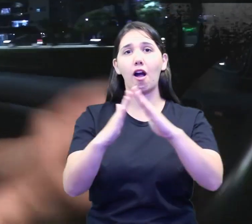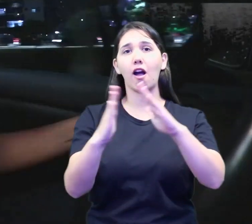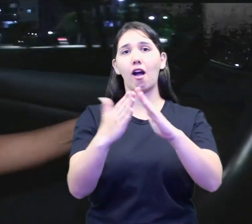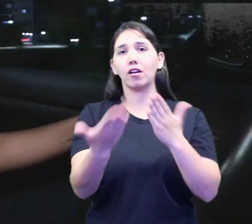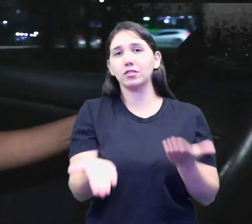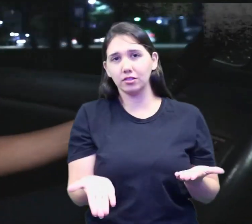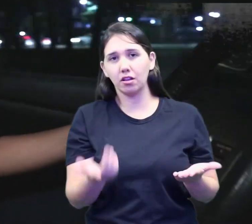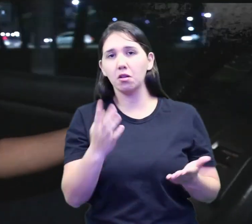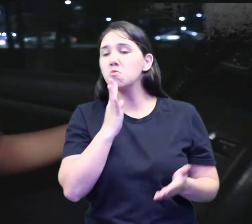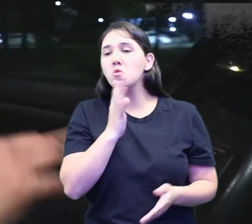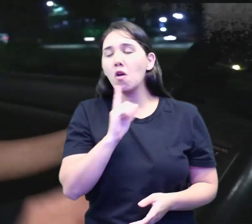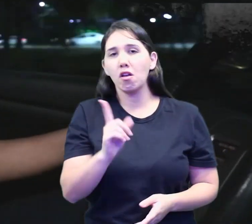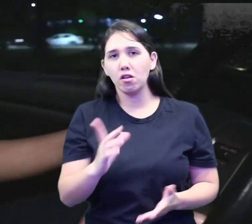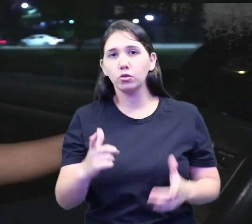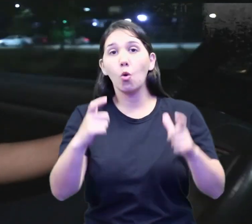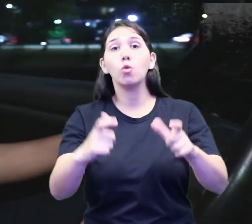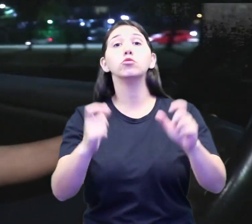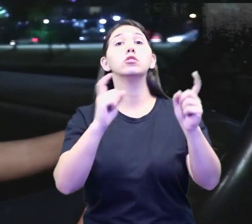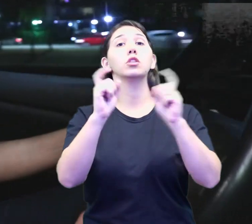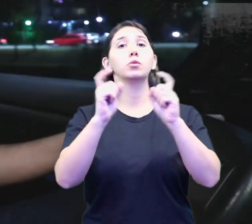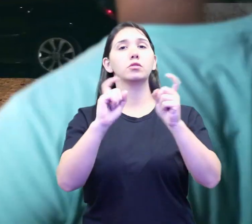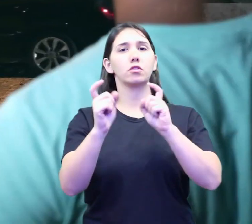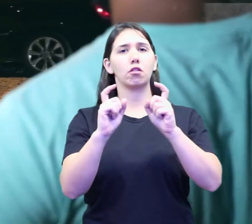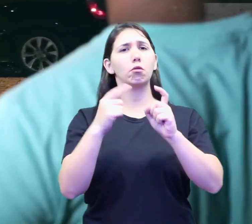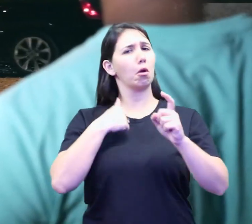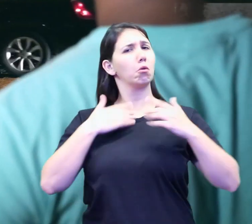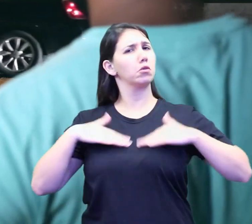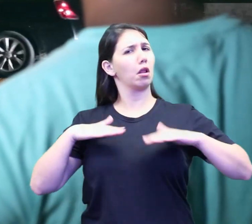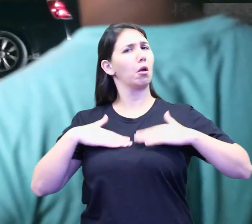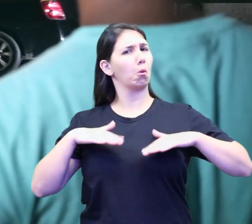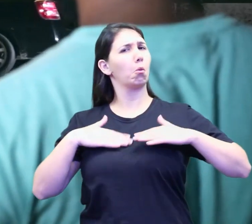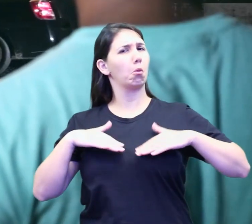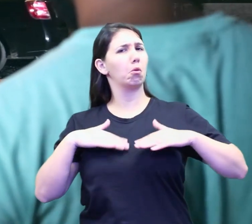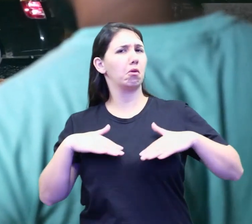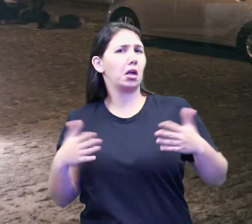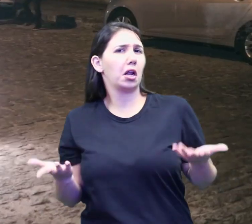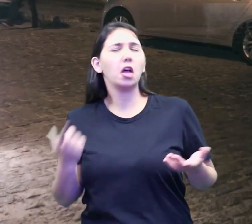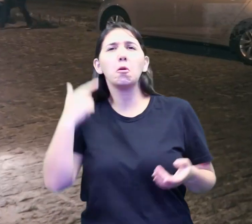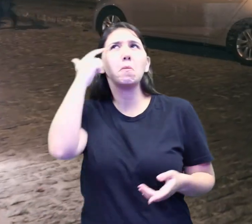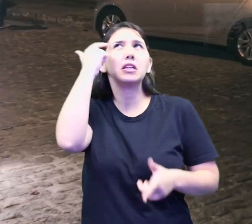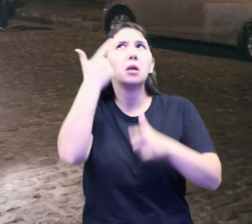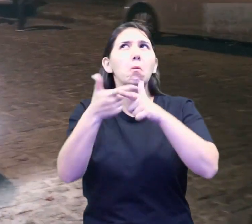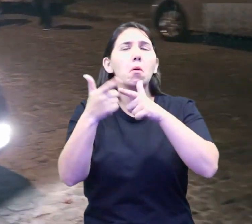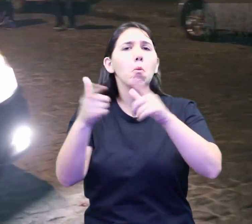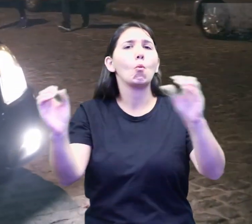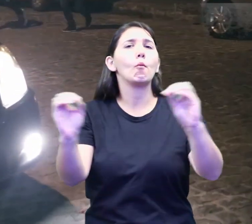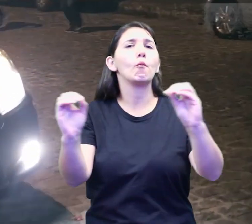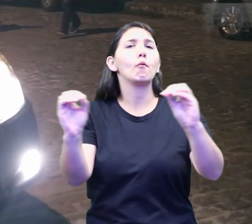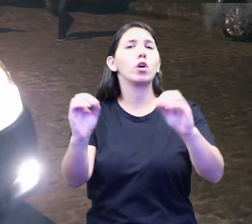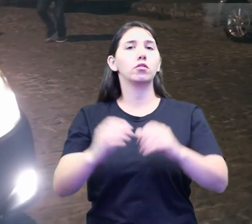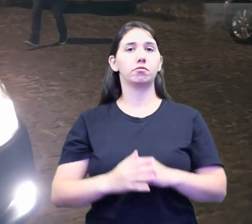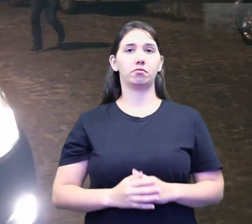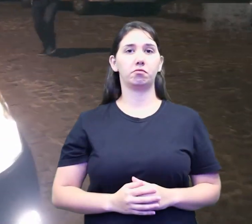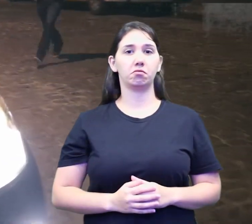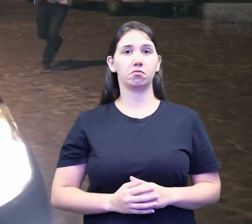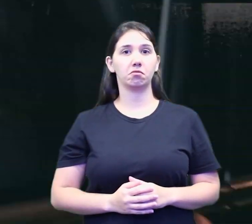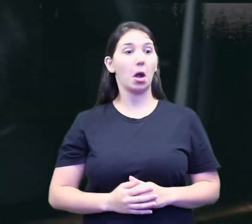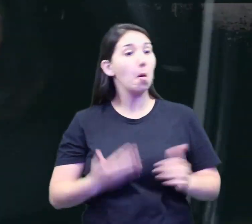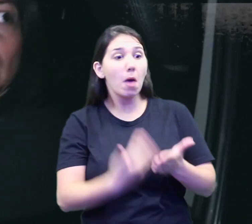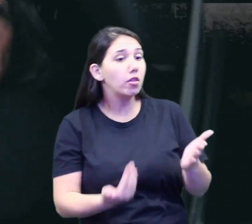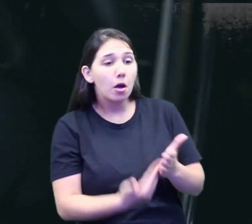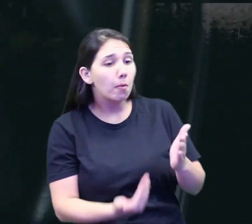achar a residência, onde seria a reunião. Eu estava tranquila, sem pensar em nenhum problema.